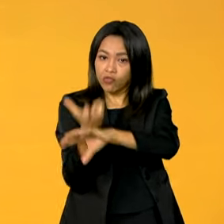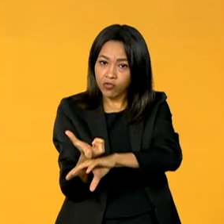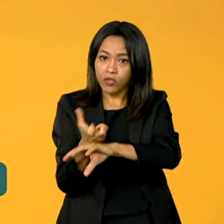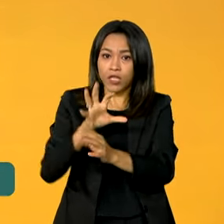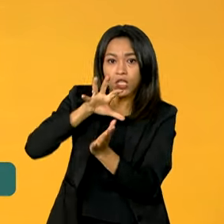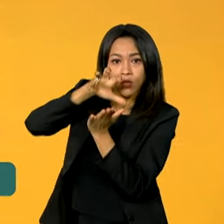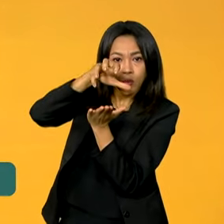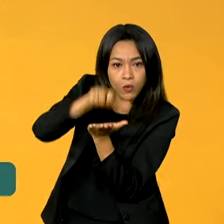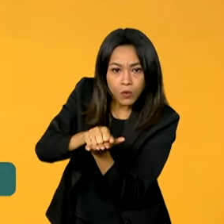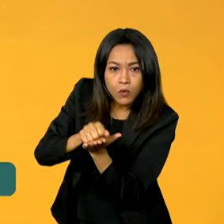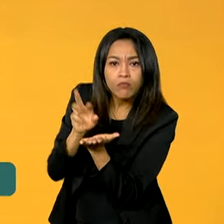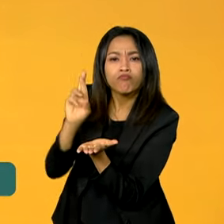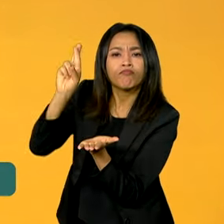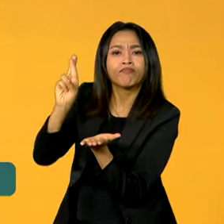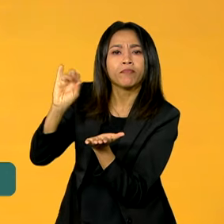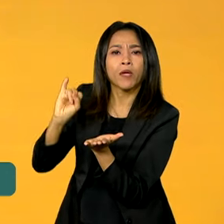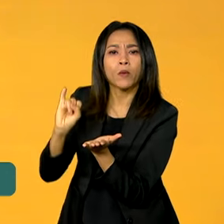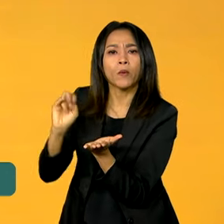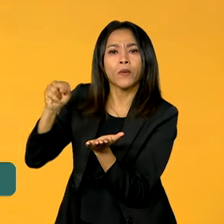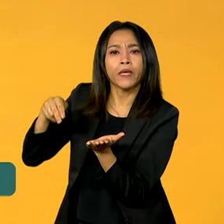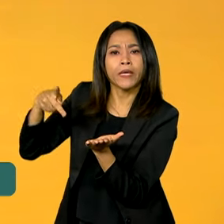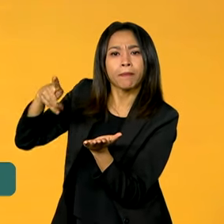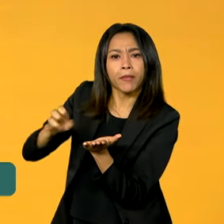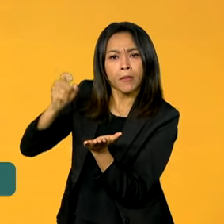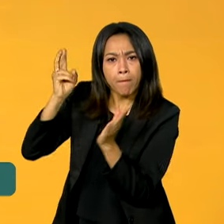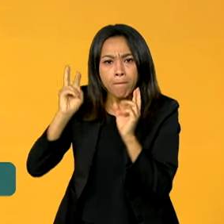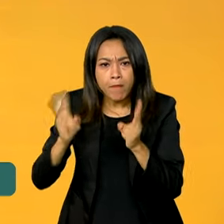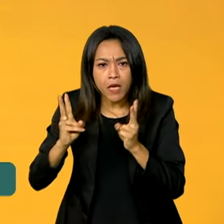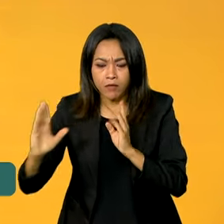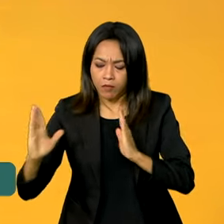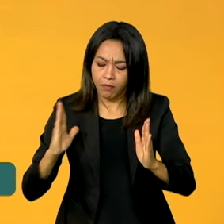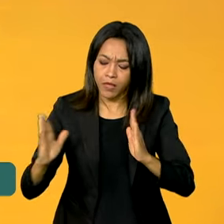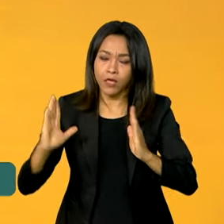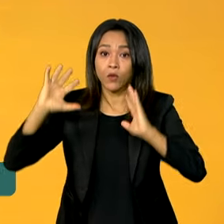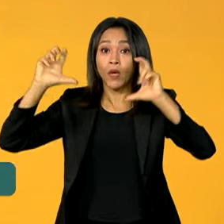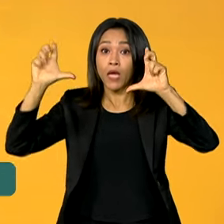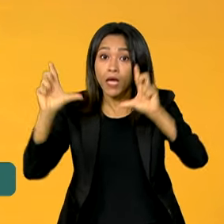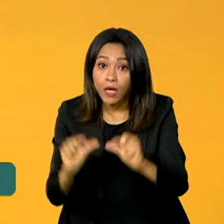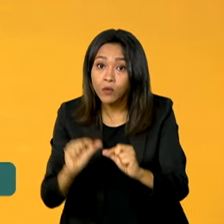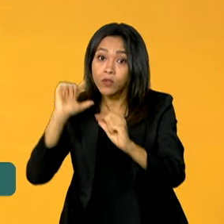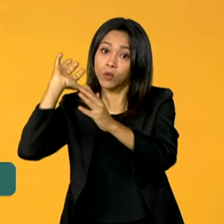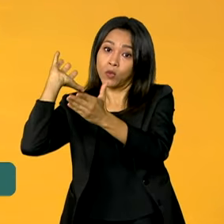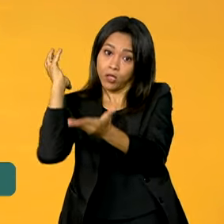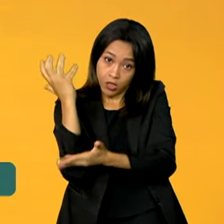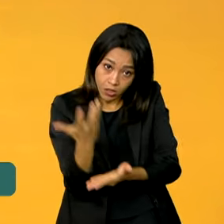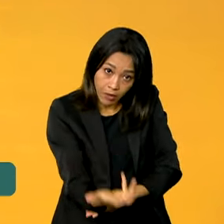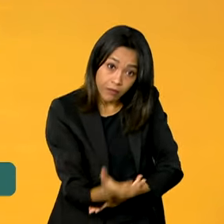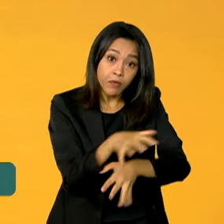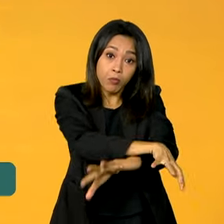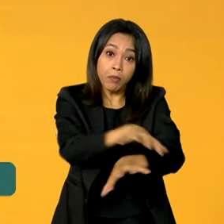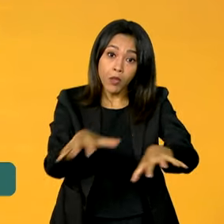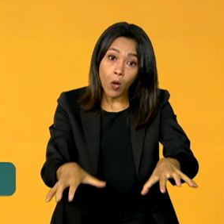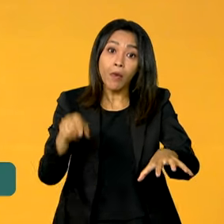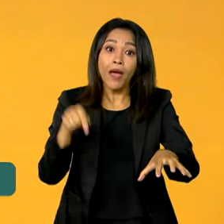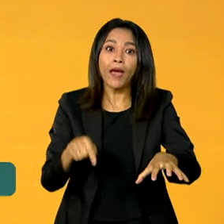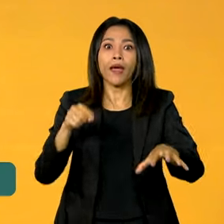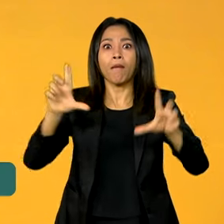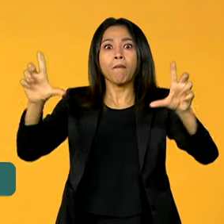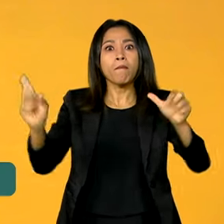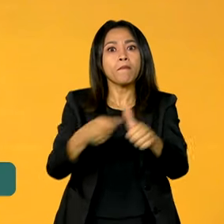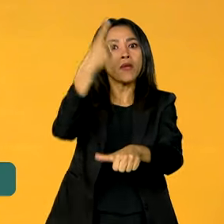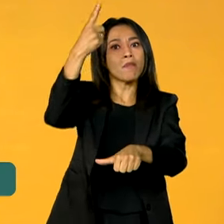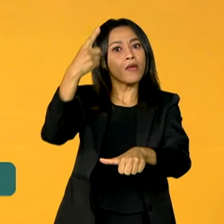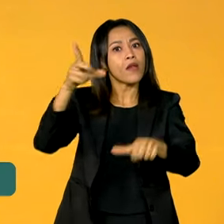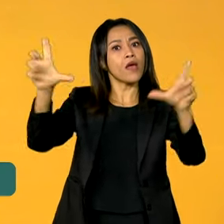pelo INPE no mesmo período mostram que houve queda no desmatamento do bioma. É a primeira redução em cinco anos.